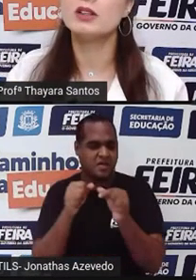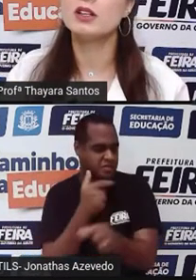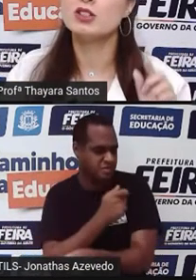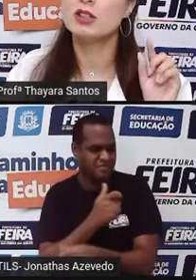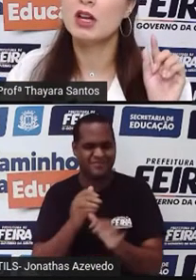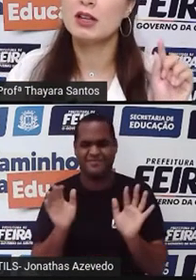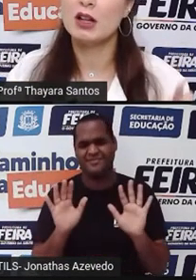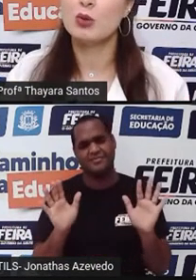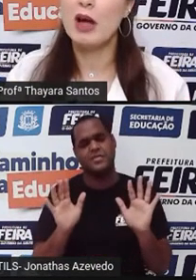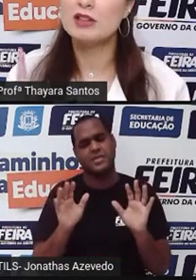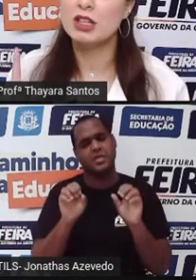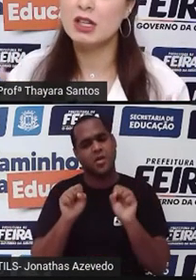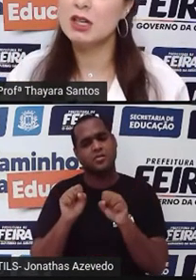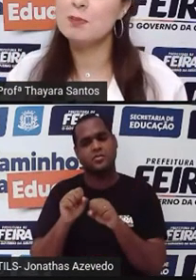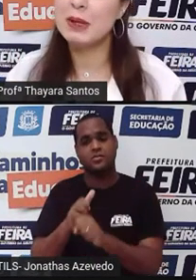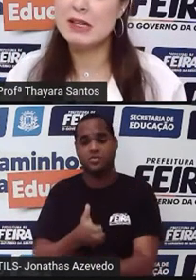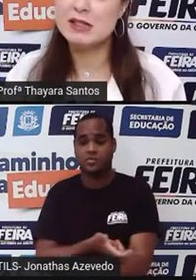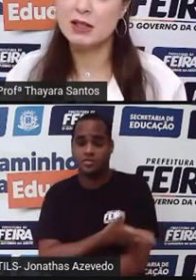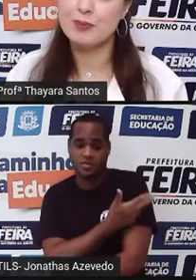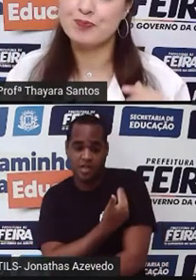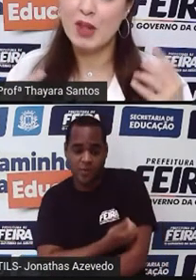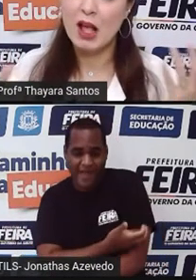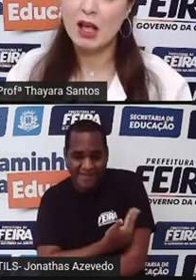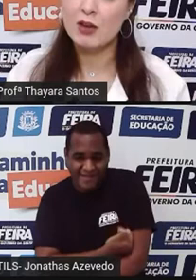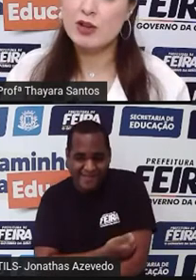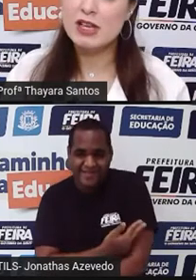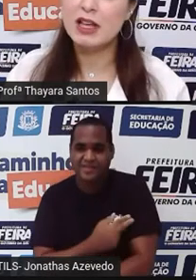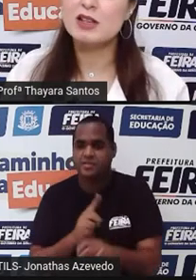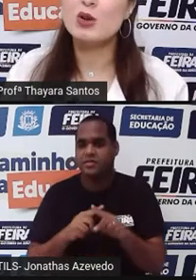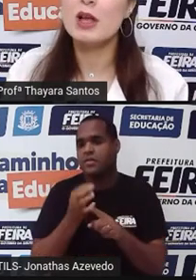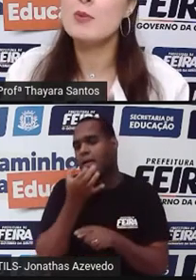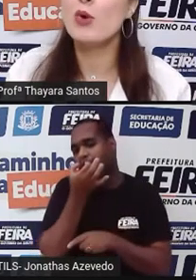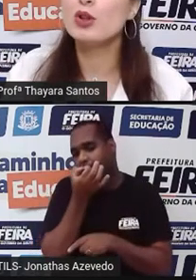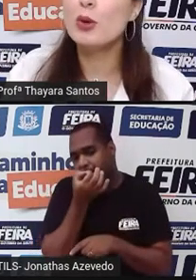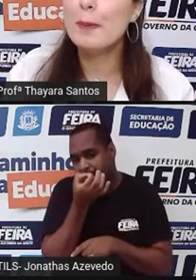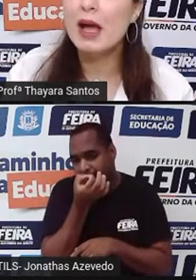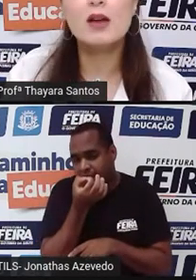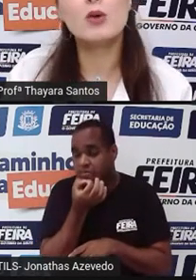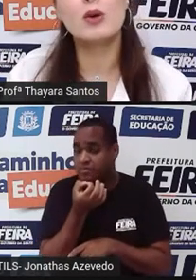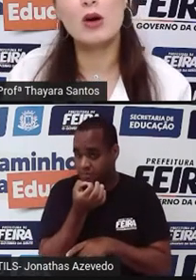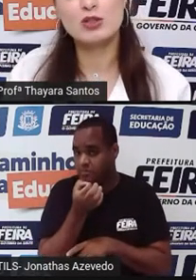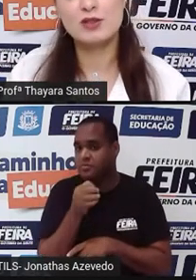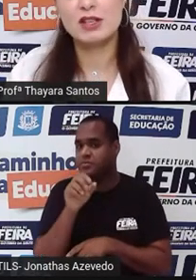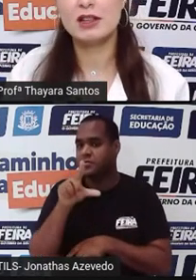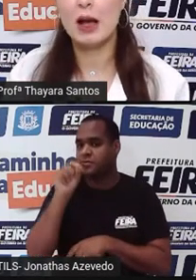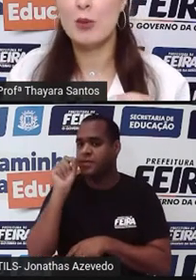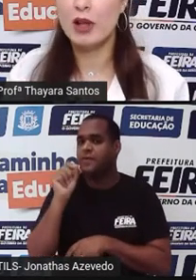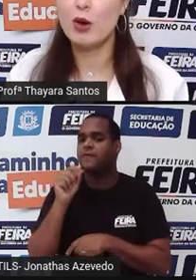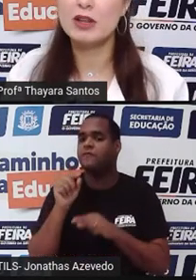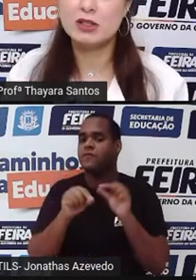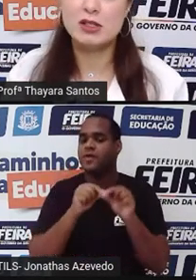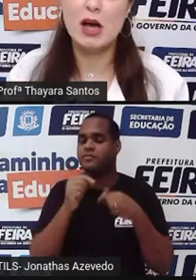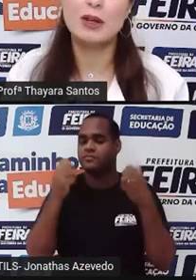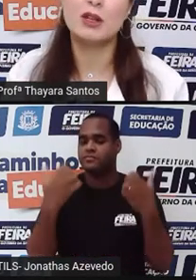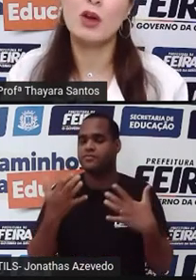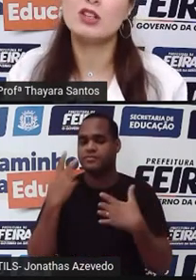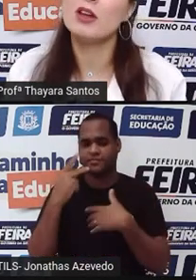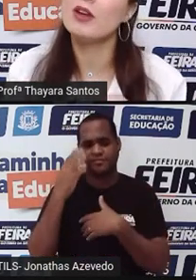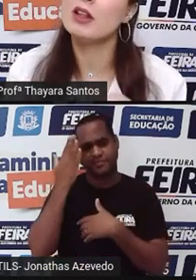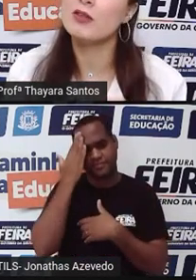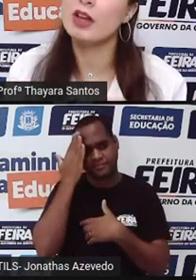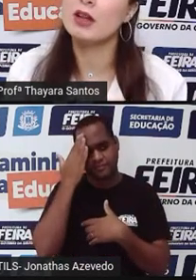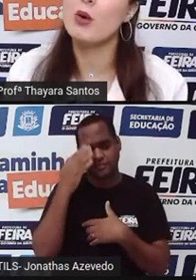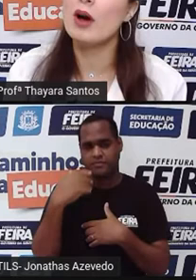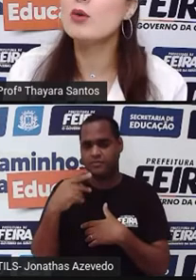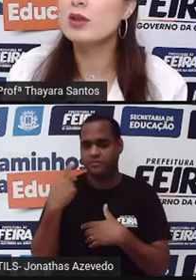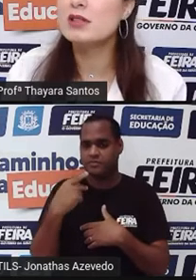coisa importante, tatuagem e piercing. Você tem que escolher muito bem o lugar onde você está, porque como a gente sabe, a tatuagem